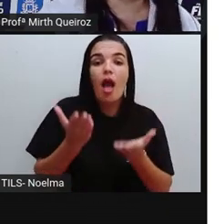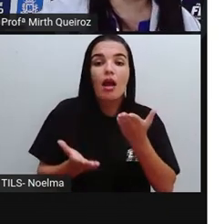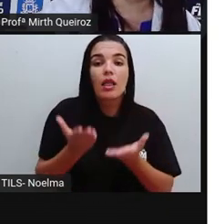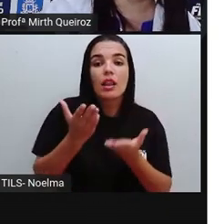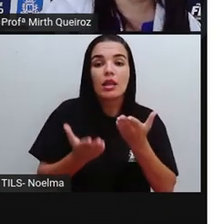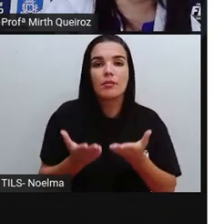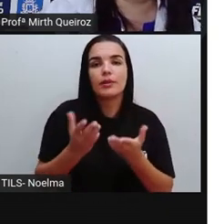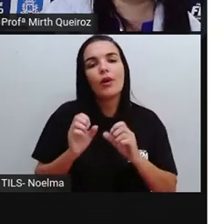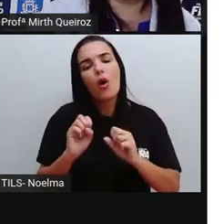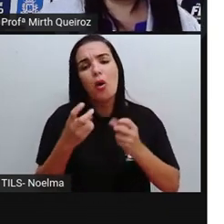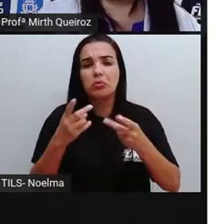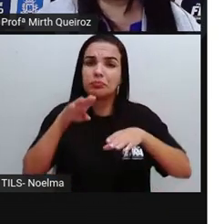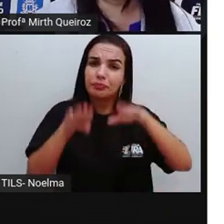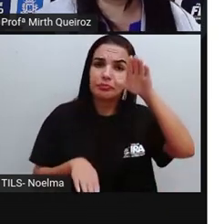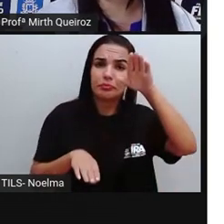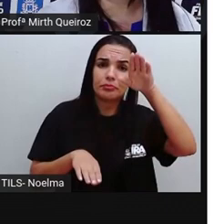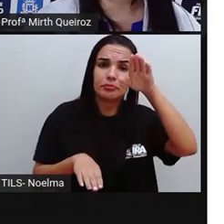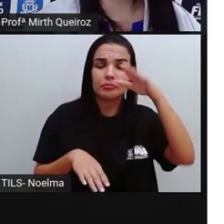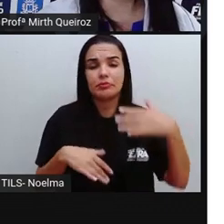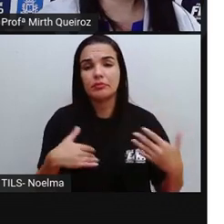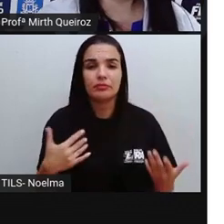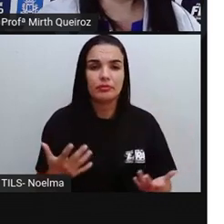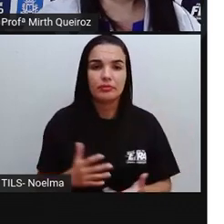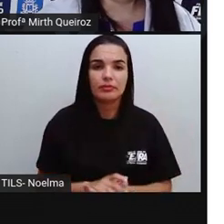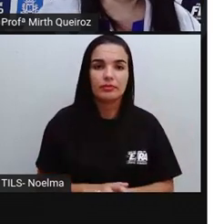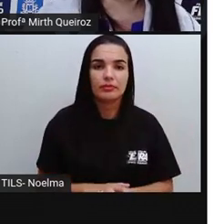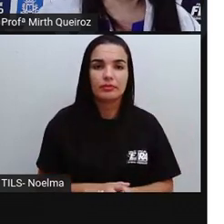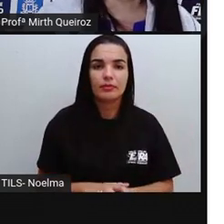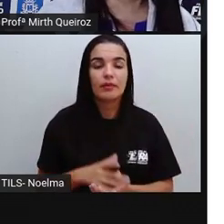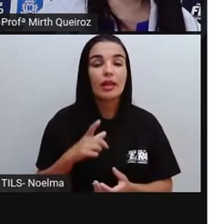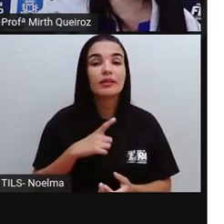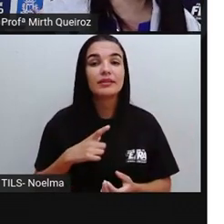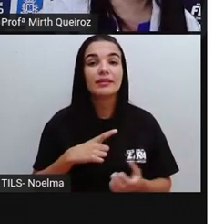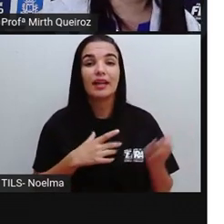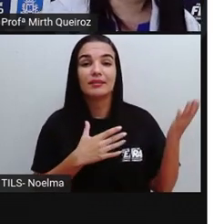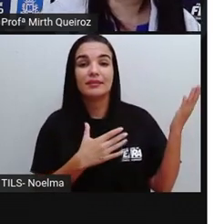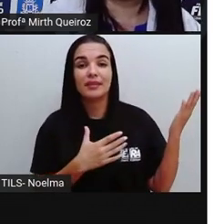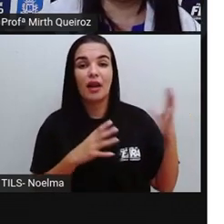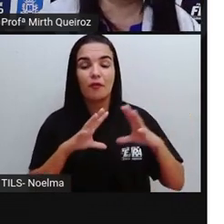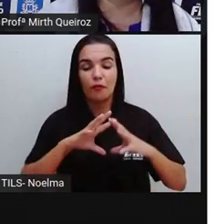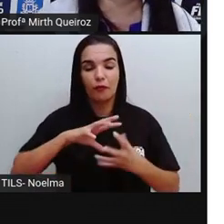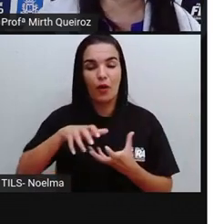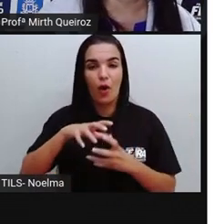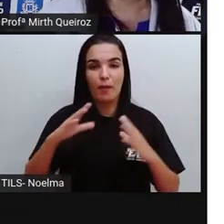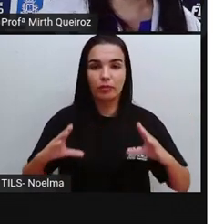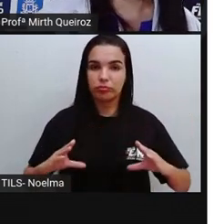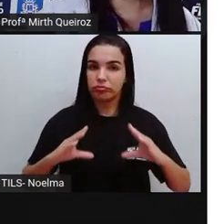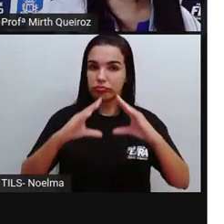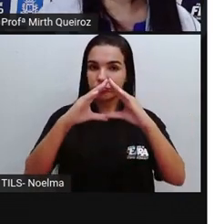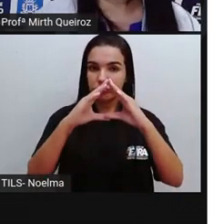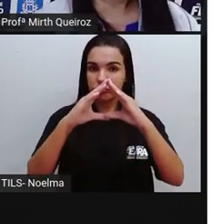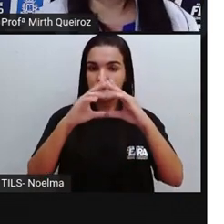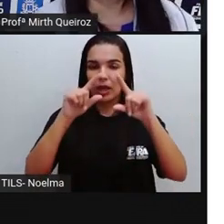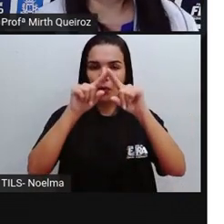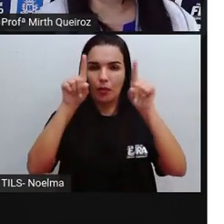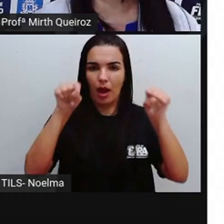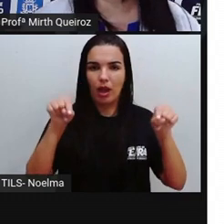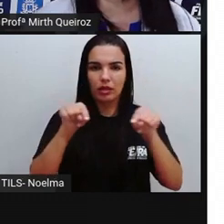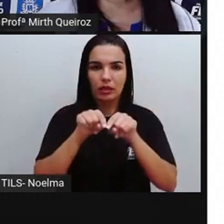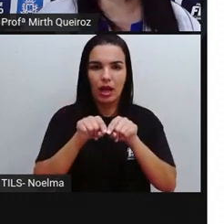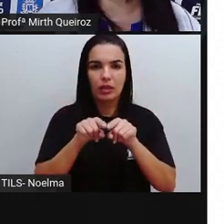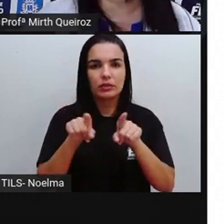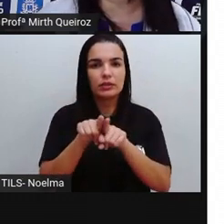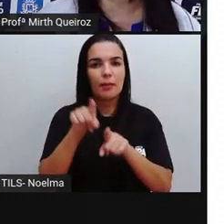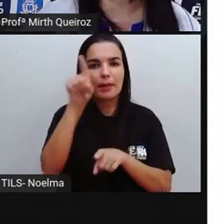ou a sua instabilidade. Temos formas triangulares, quadradas e